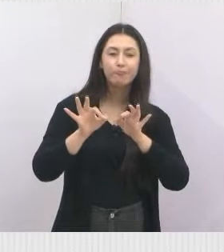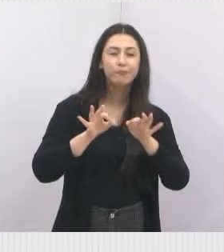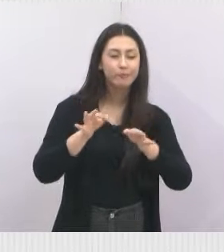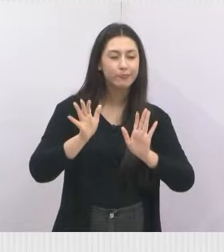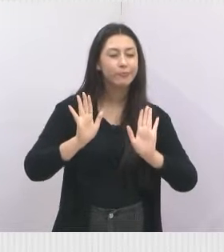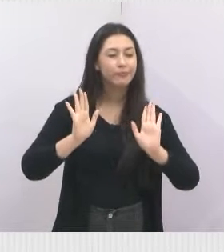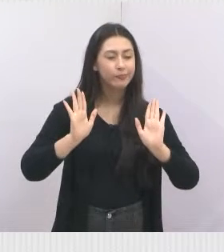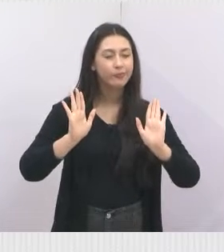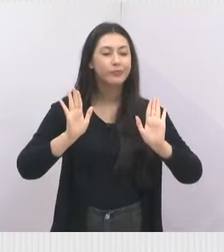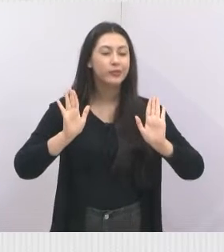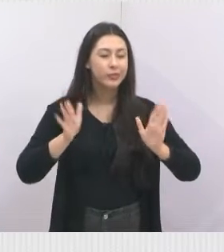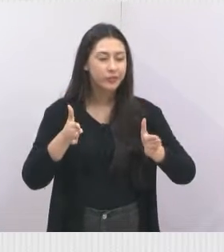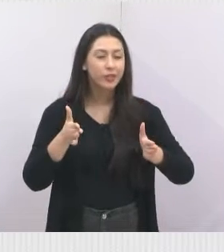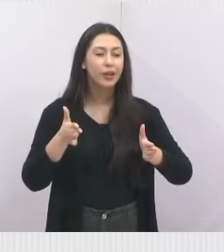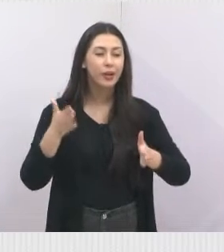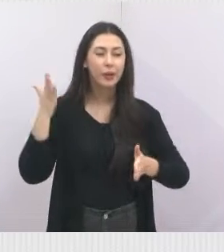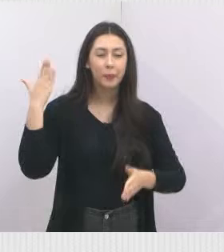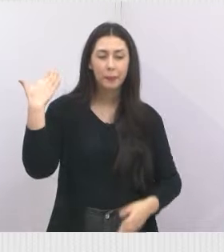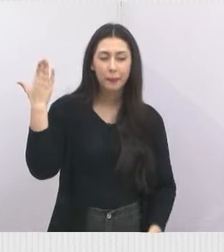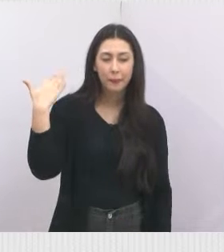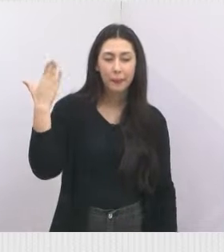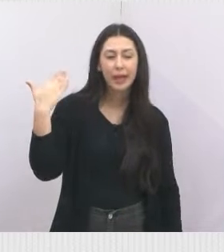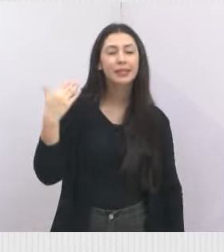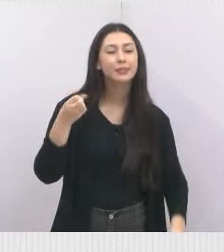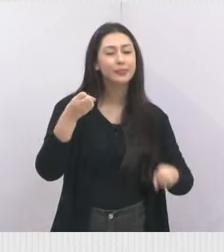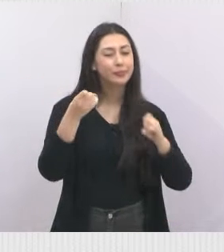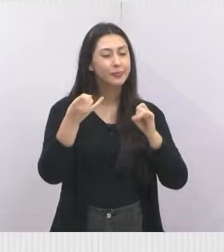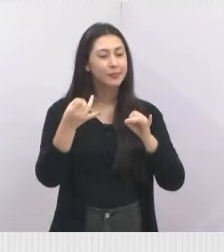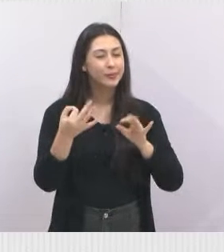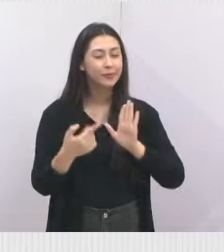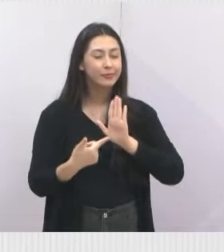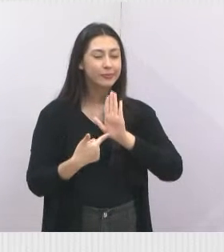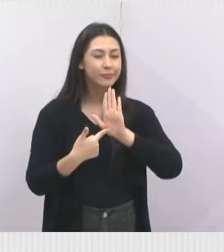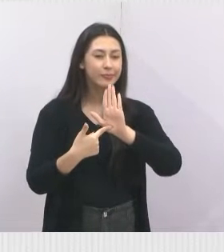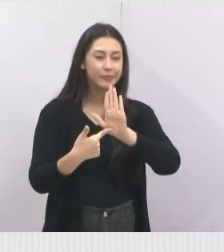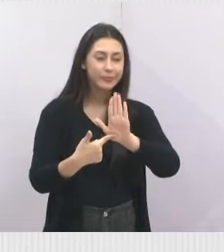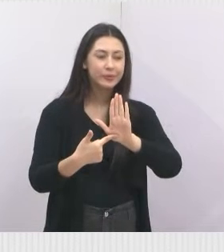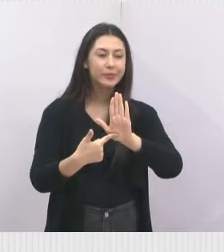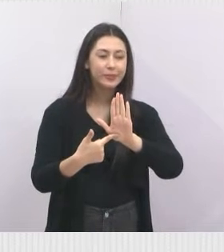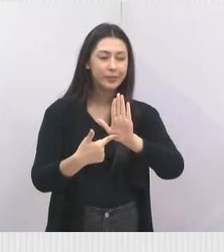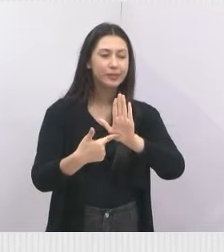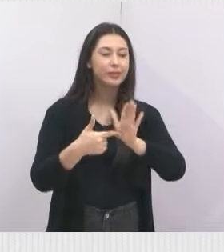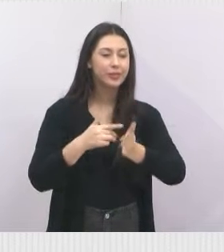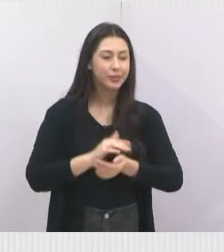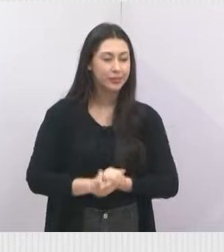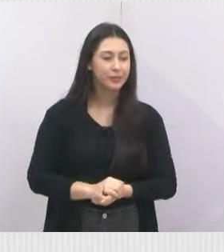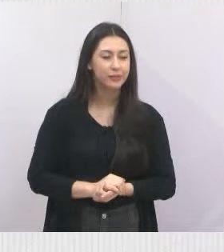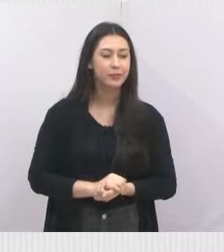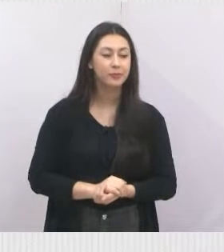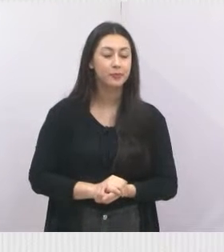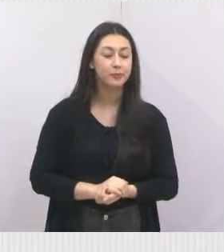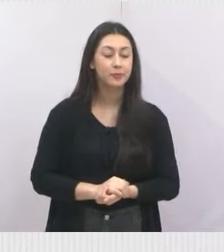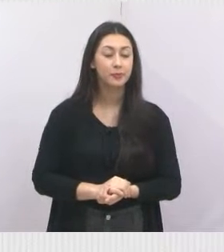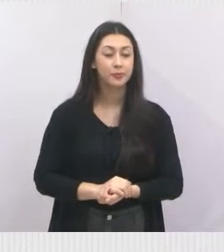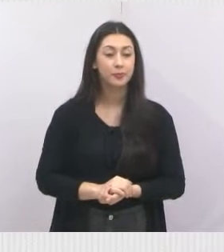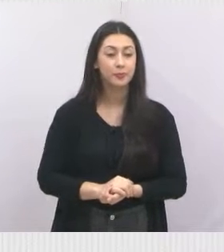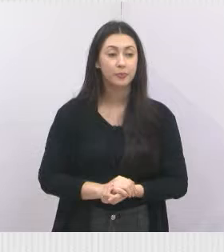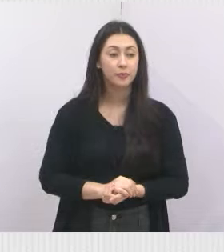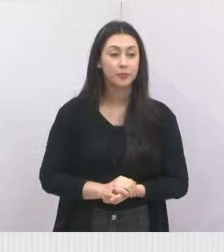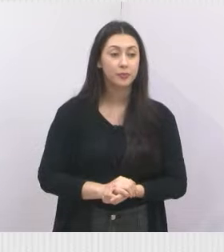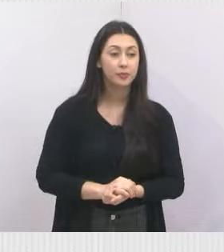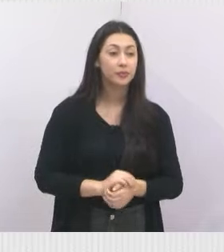as pessoas que antecederam, os vereadores que antecederam a minha fala já também comentaram. E